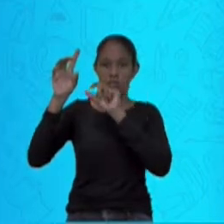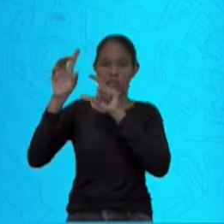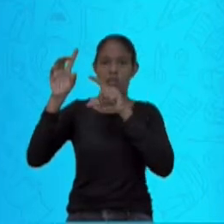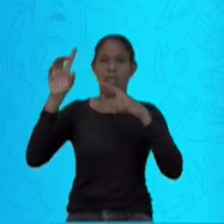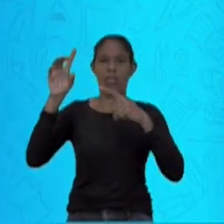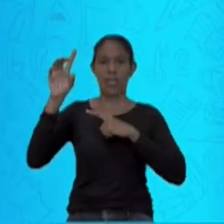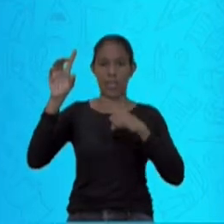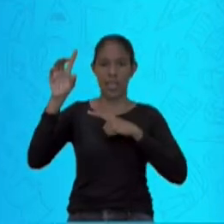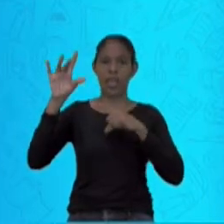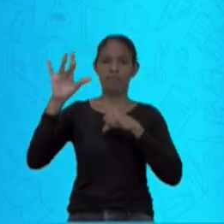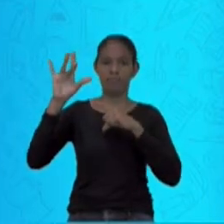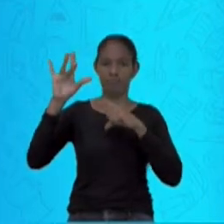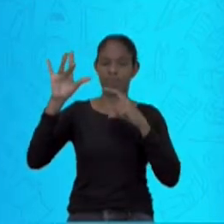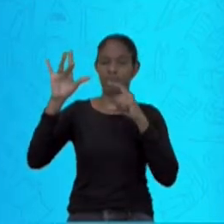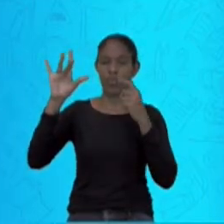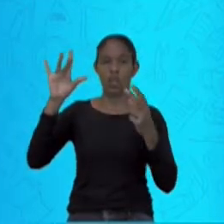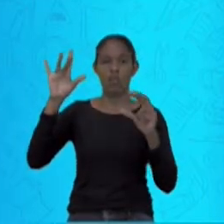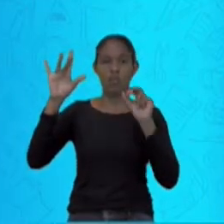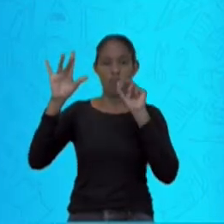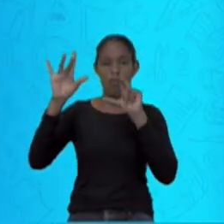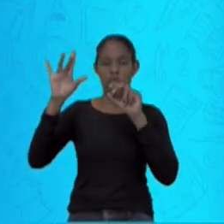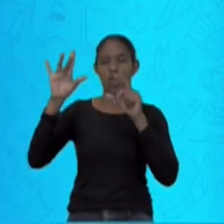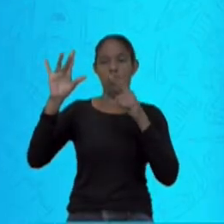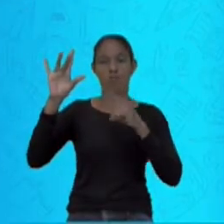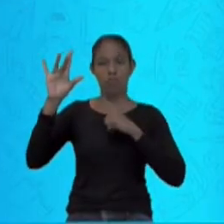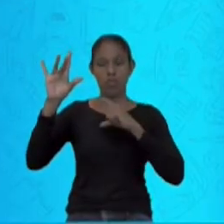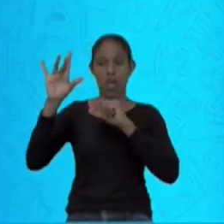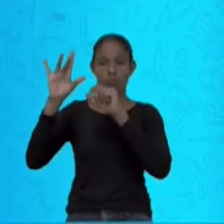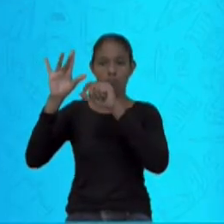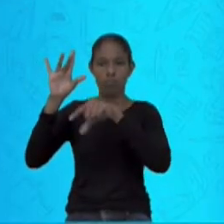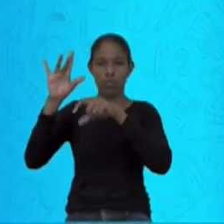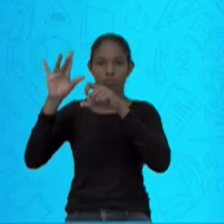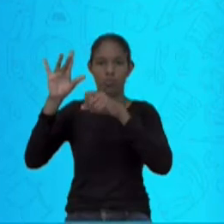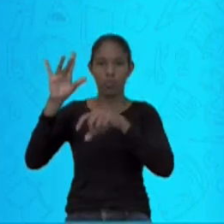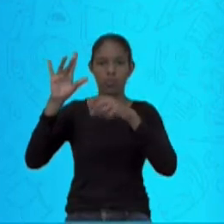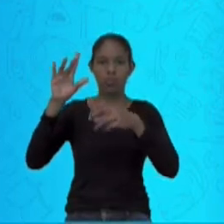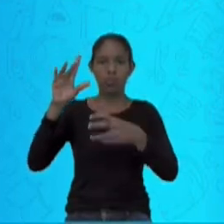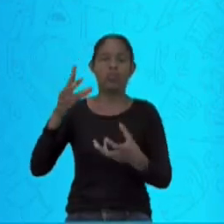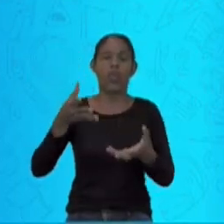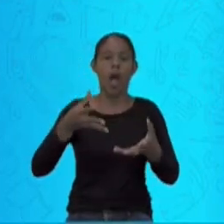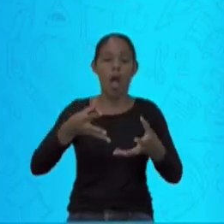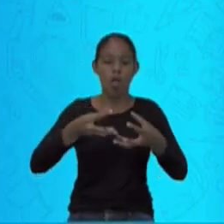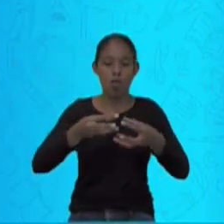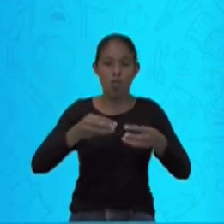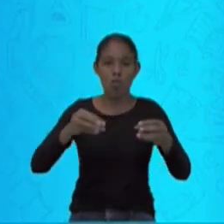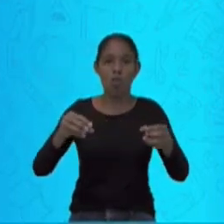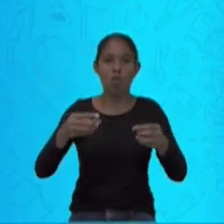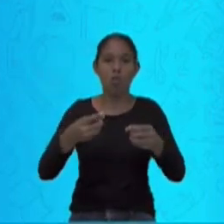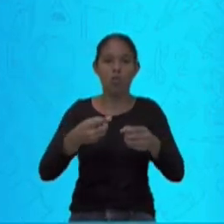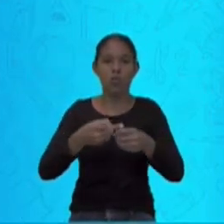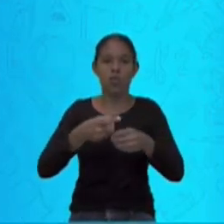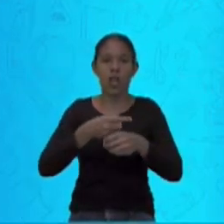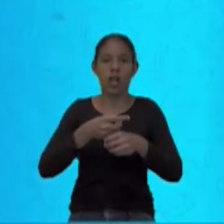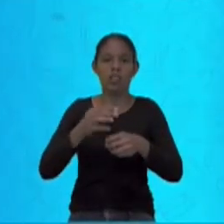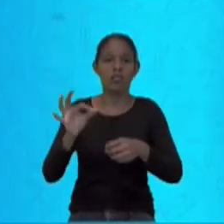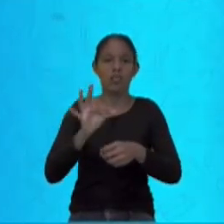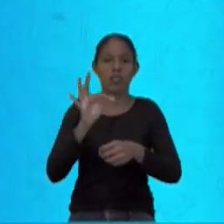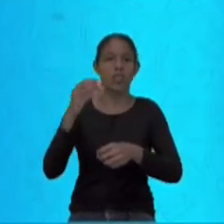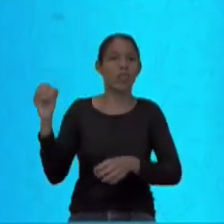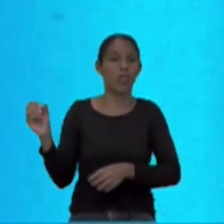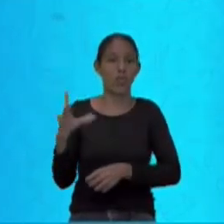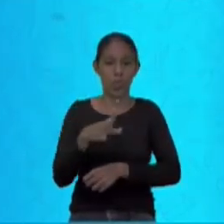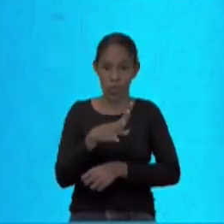Muita atenção nesse termo. Somente as fêmeas do Aedes aegypti